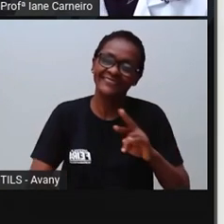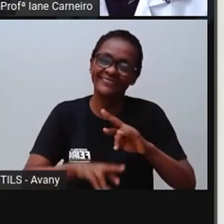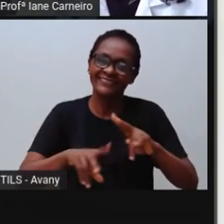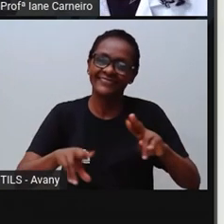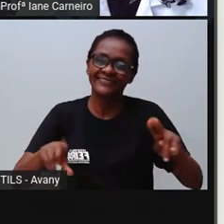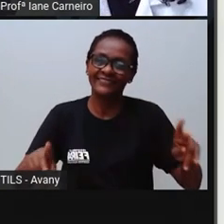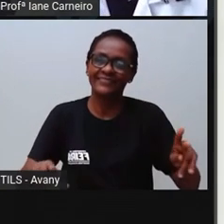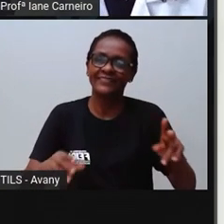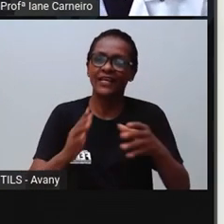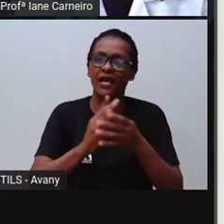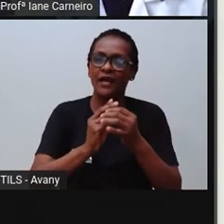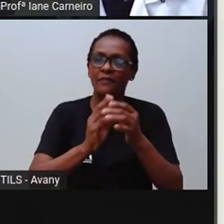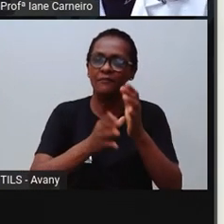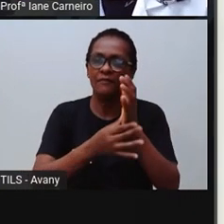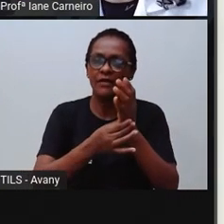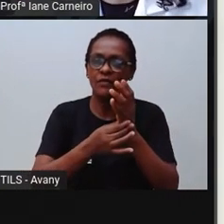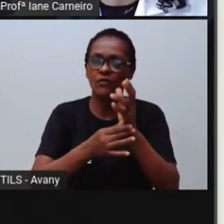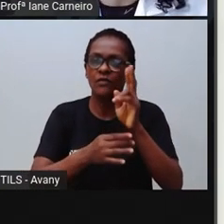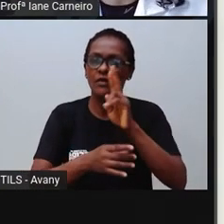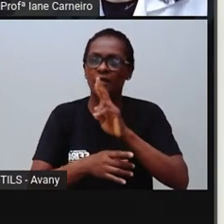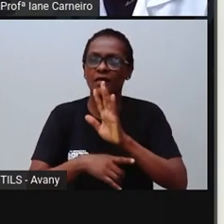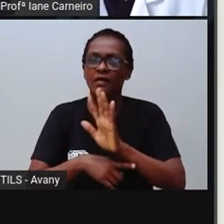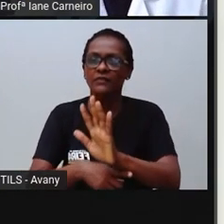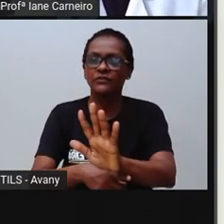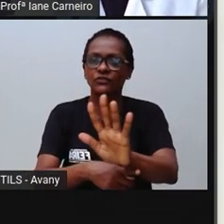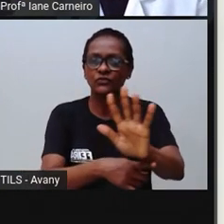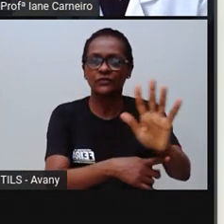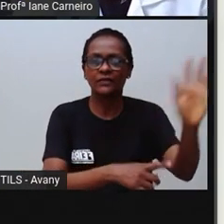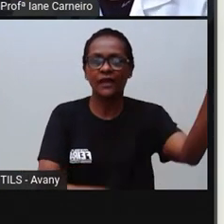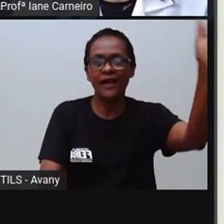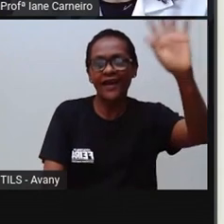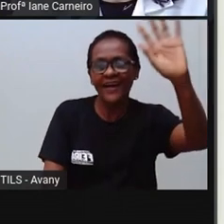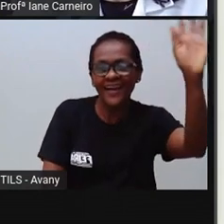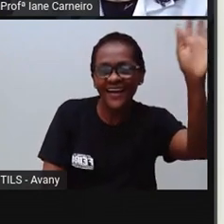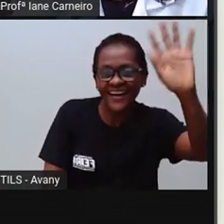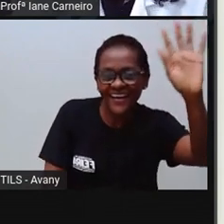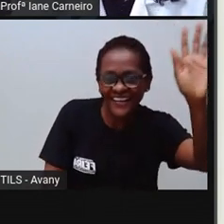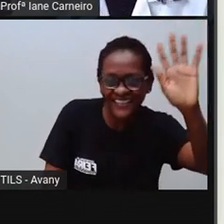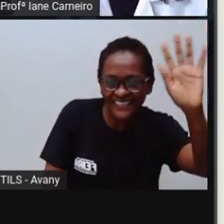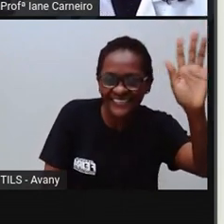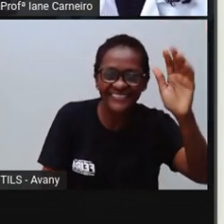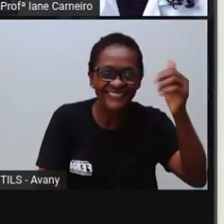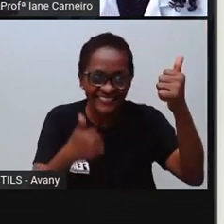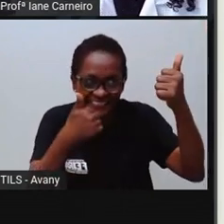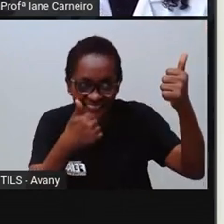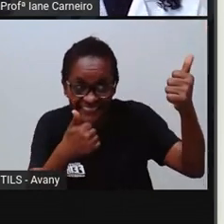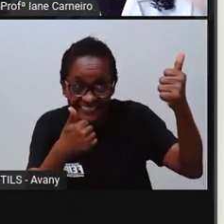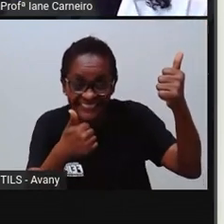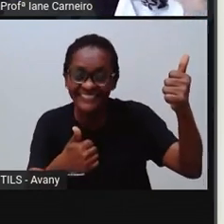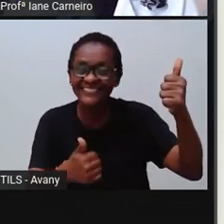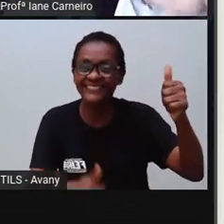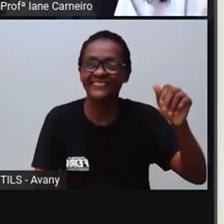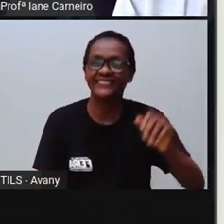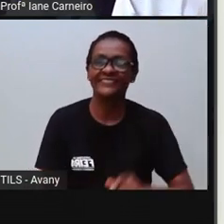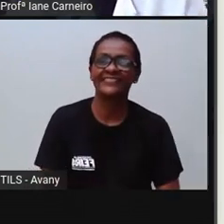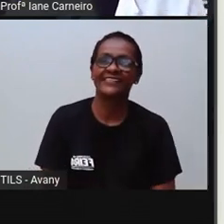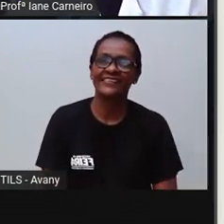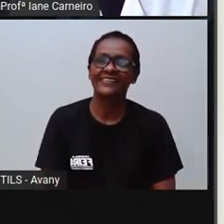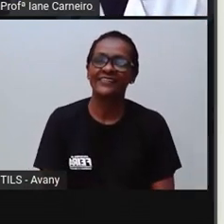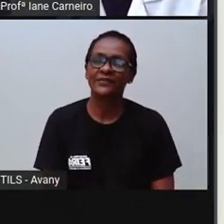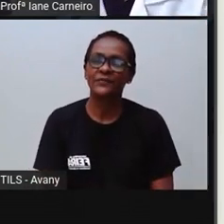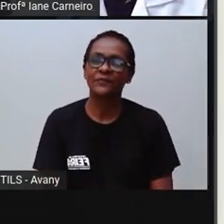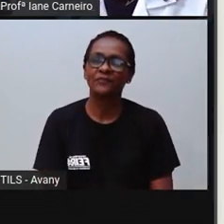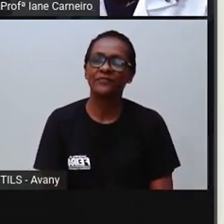As mãos servem para saudar e para comunicar. Podes acenar a um amigo,